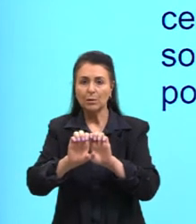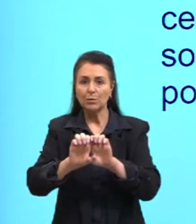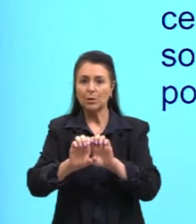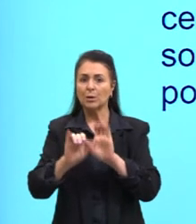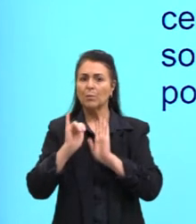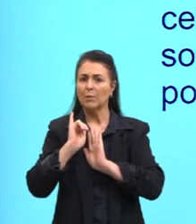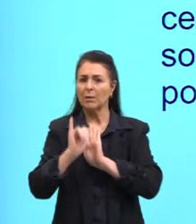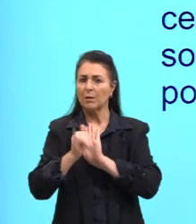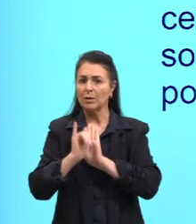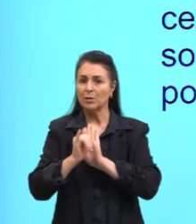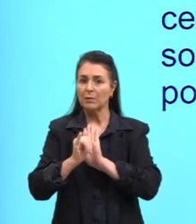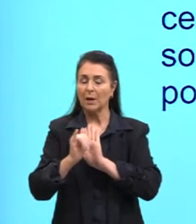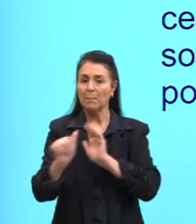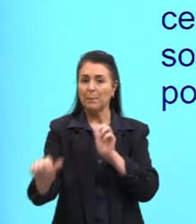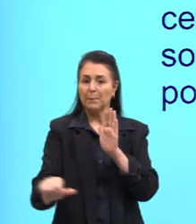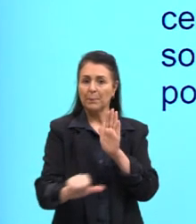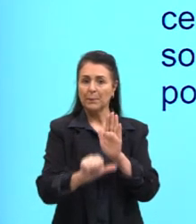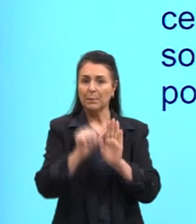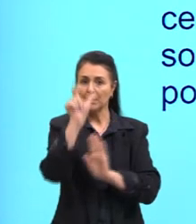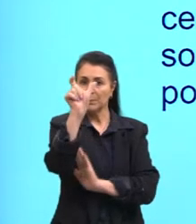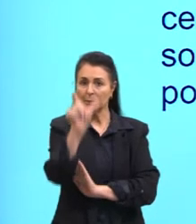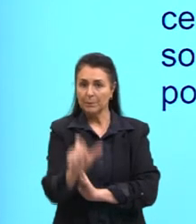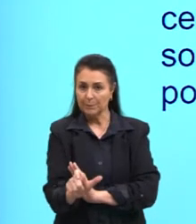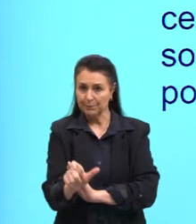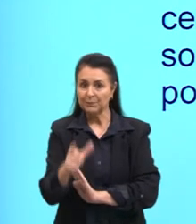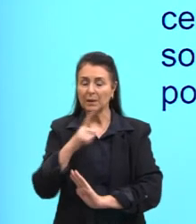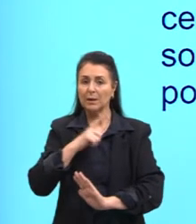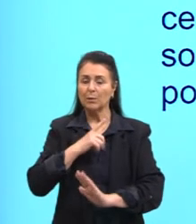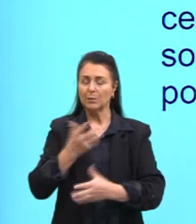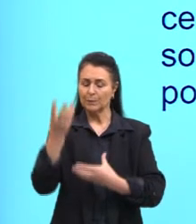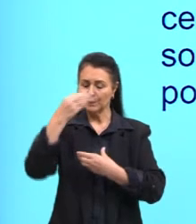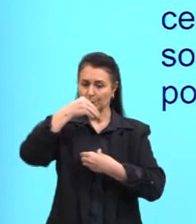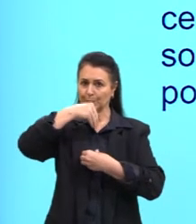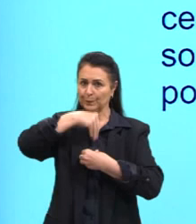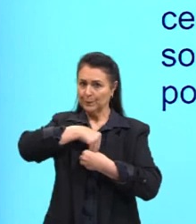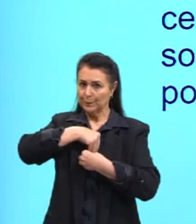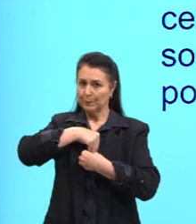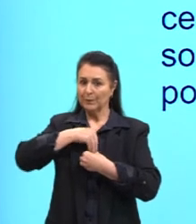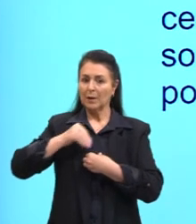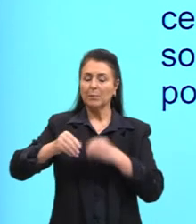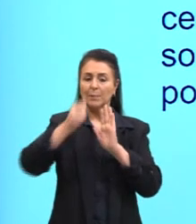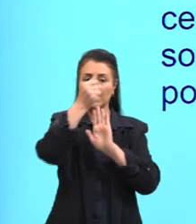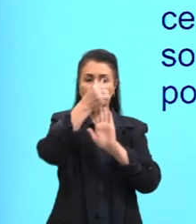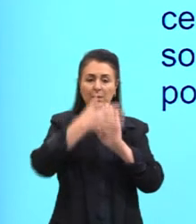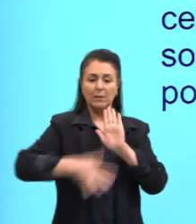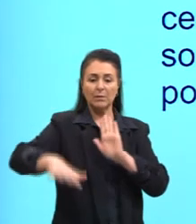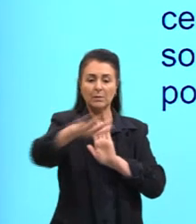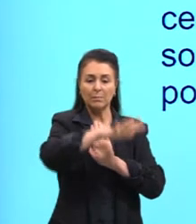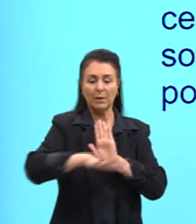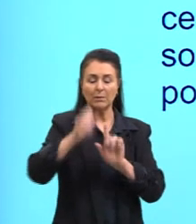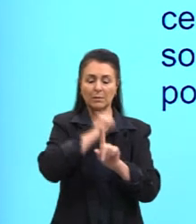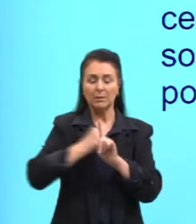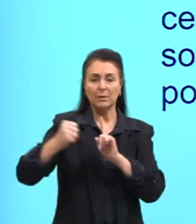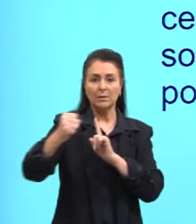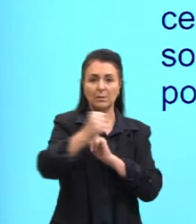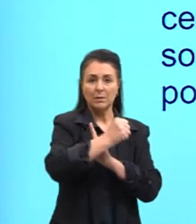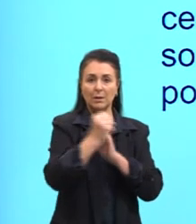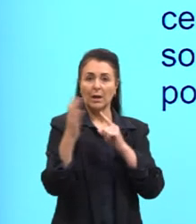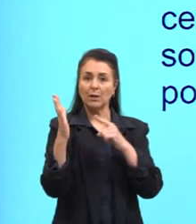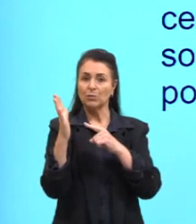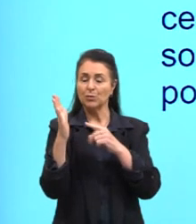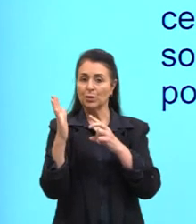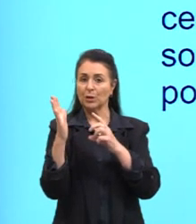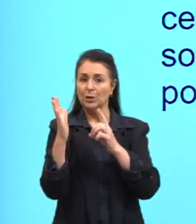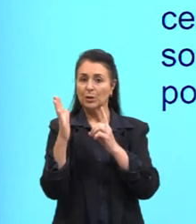primeira pessoa, com certa tendência subjetiva na descrição dos espaços e da sociedade indígena que vivia no Brasil